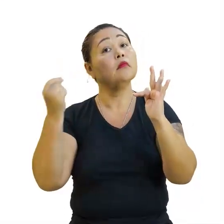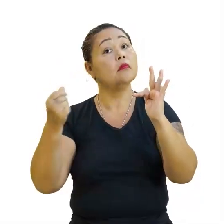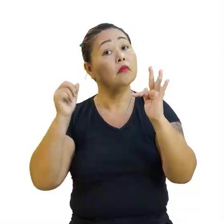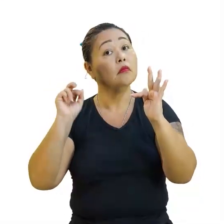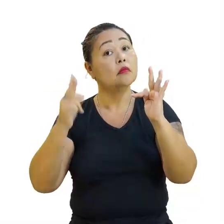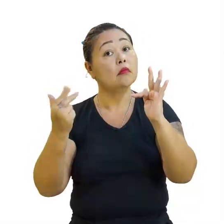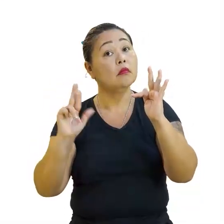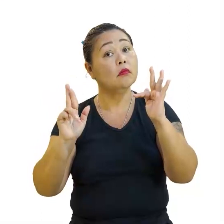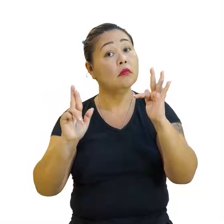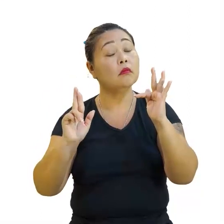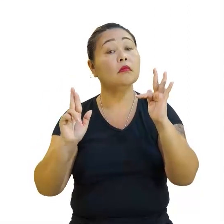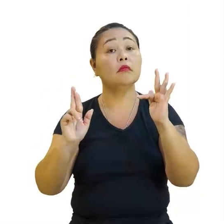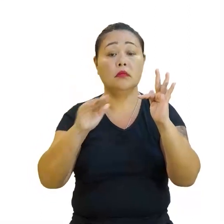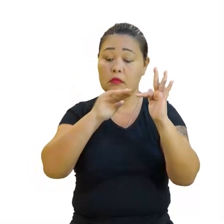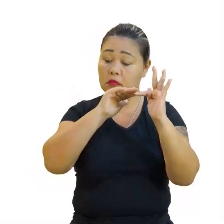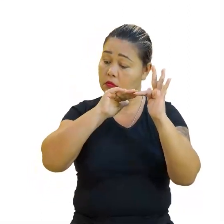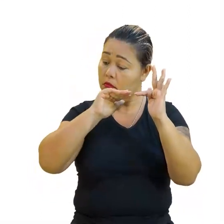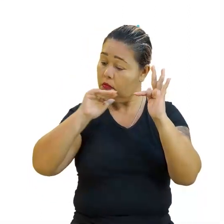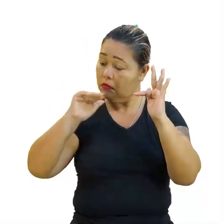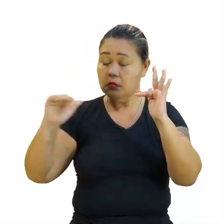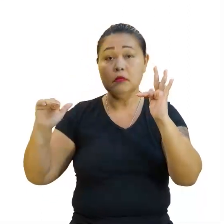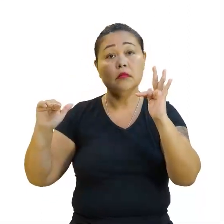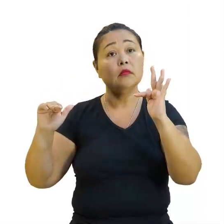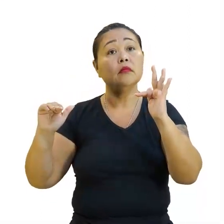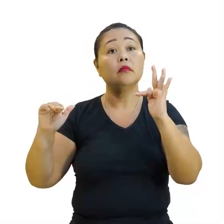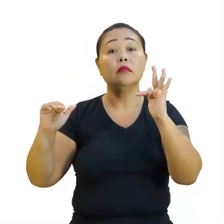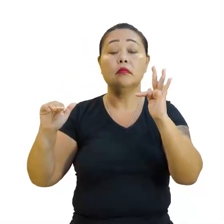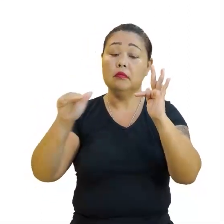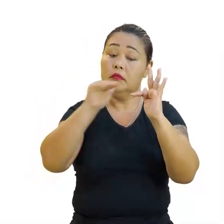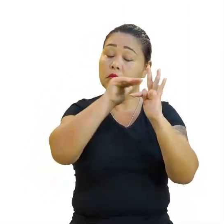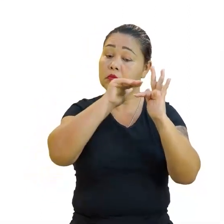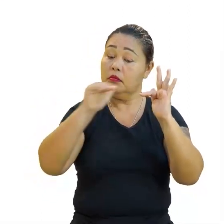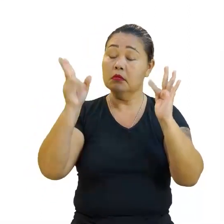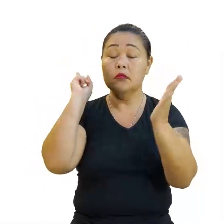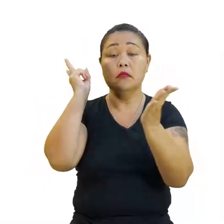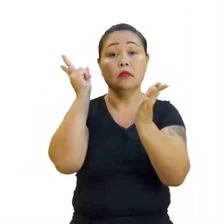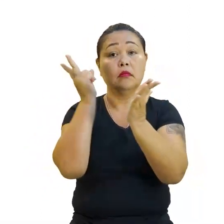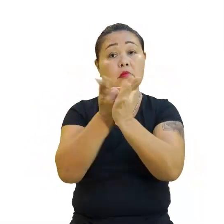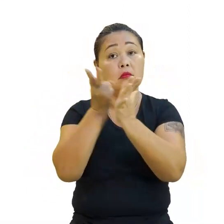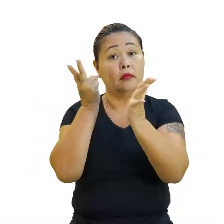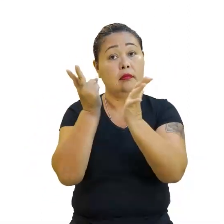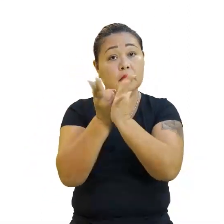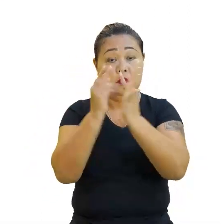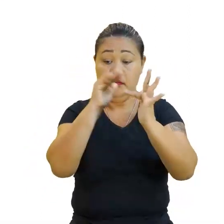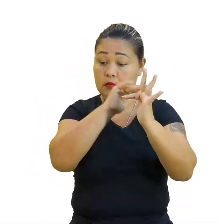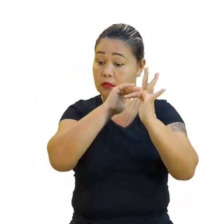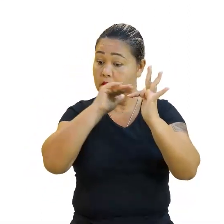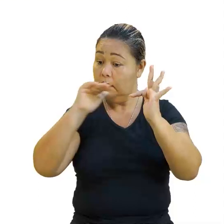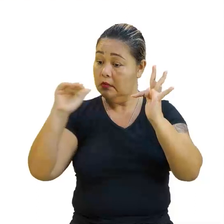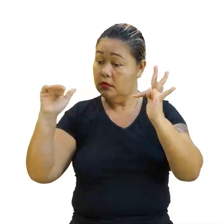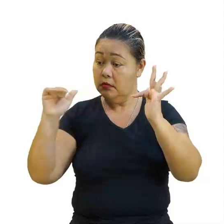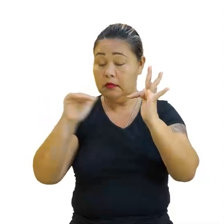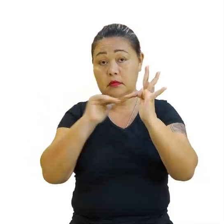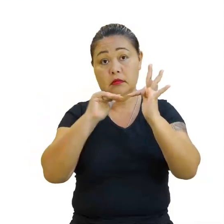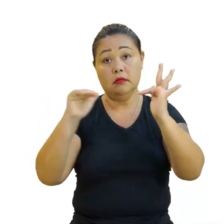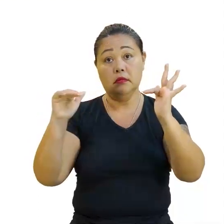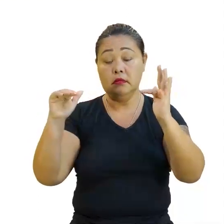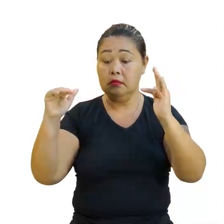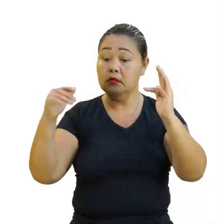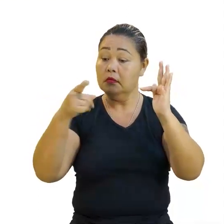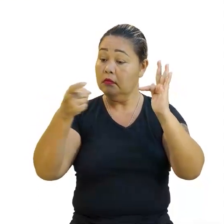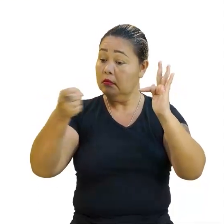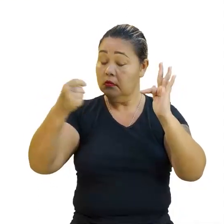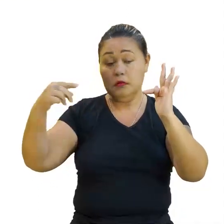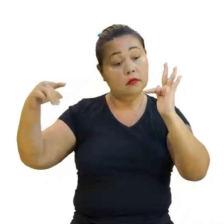Olha a nossa curva da função, melhor, a nossa reta é uma reta constante, uma reta paralela ao nosso eixo